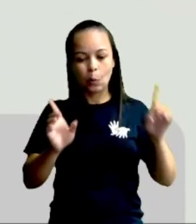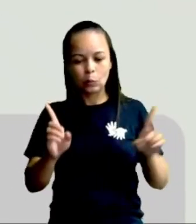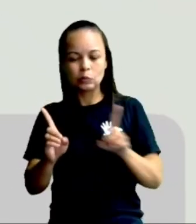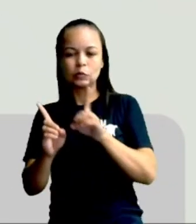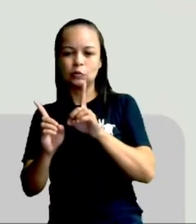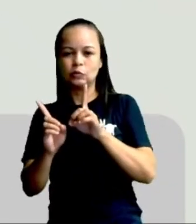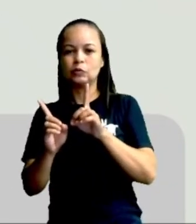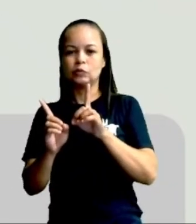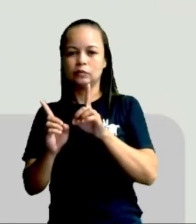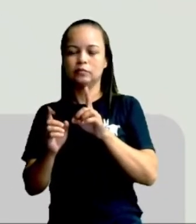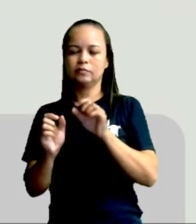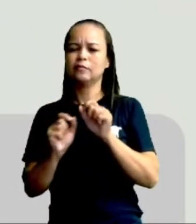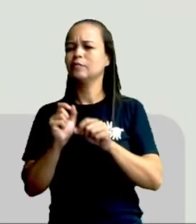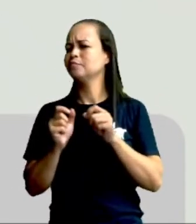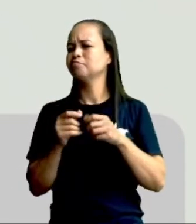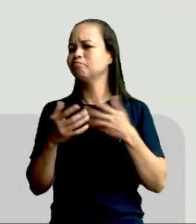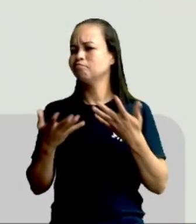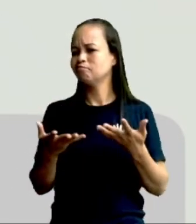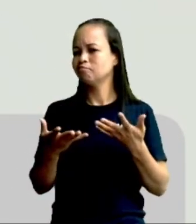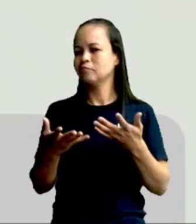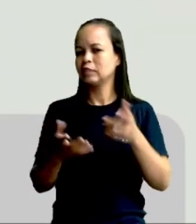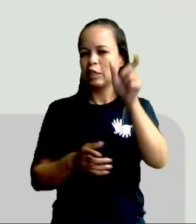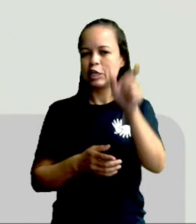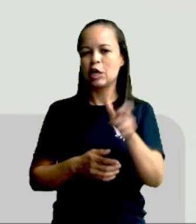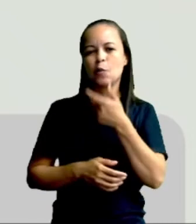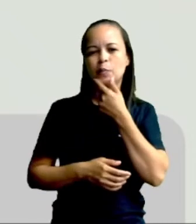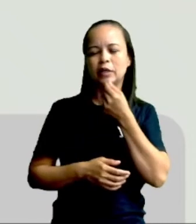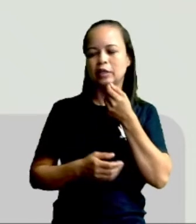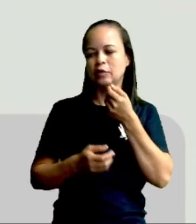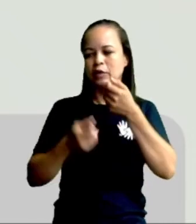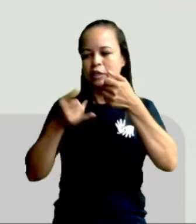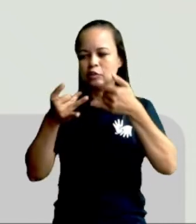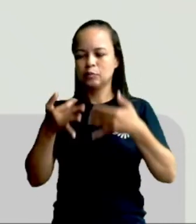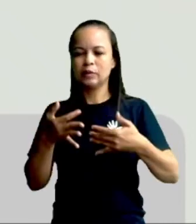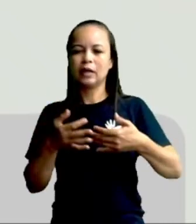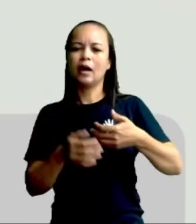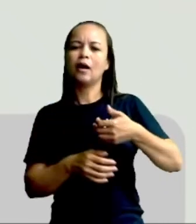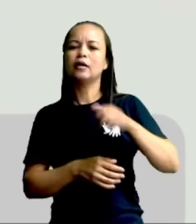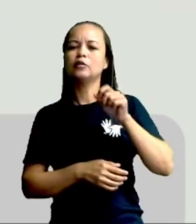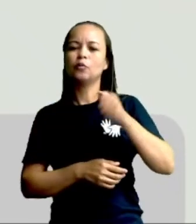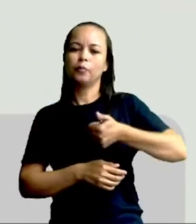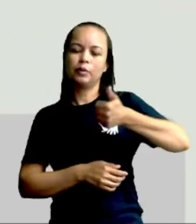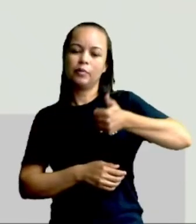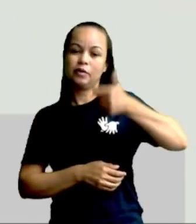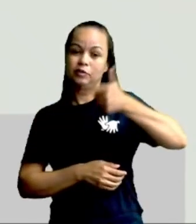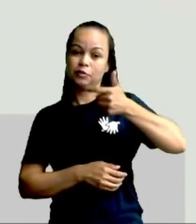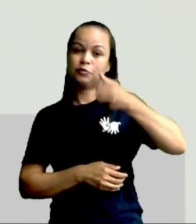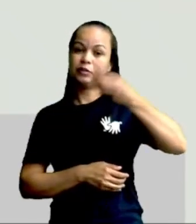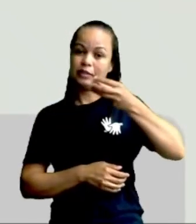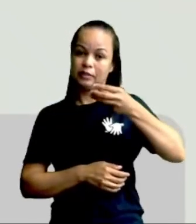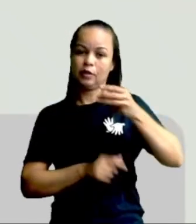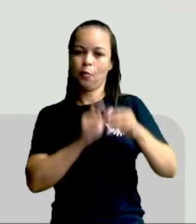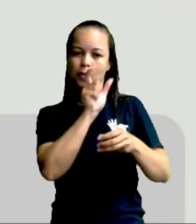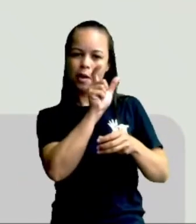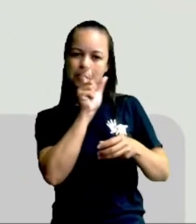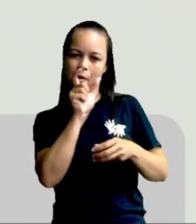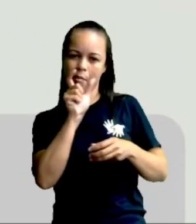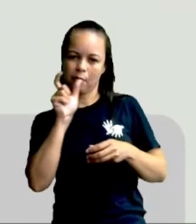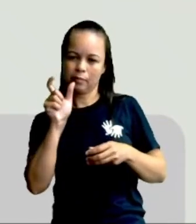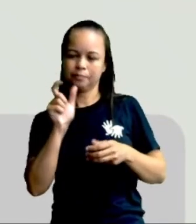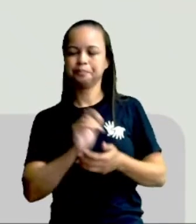que é o John. E aí, gente? O que será que ele quis dizer nesse primeiro, no segundo e no terceiro balãozinho?